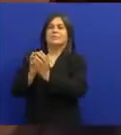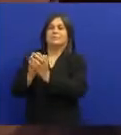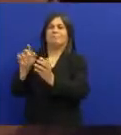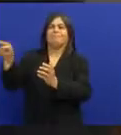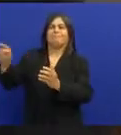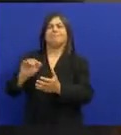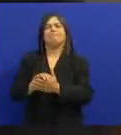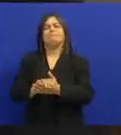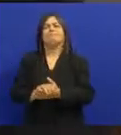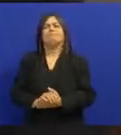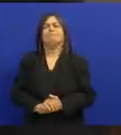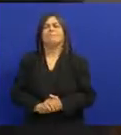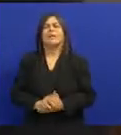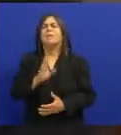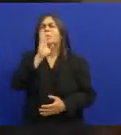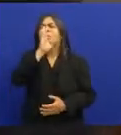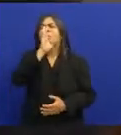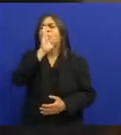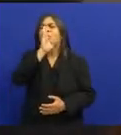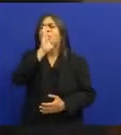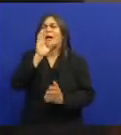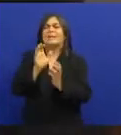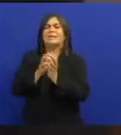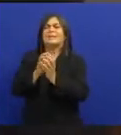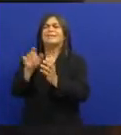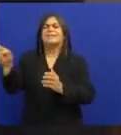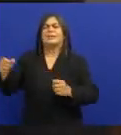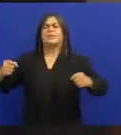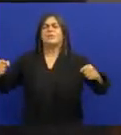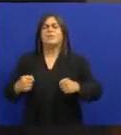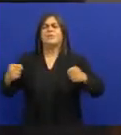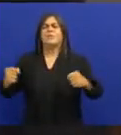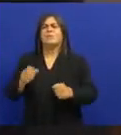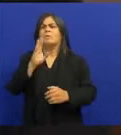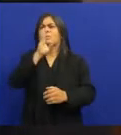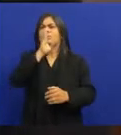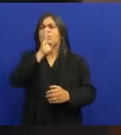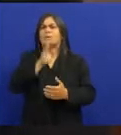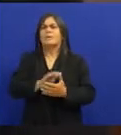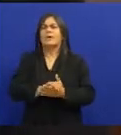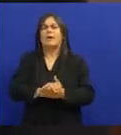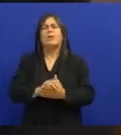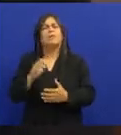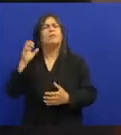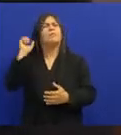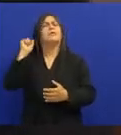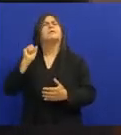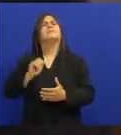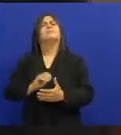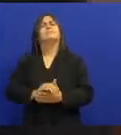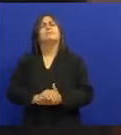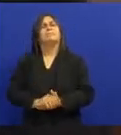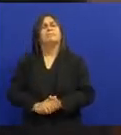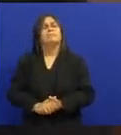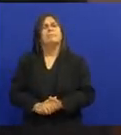em Pernambuco Em uma cidade No interior de Pernambuco E ouviu o programa